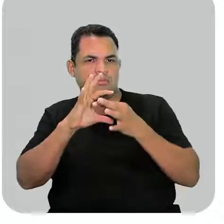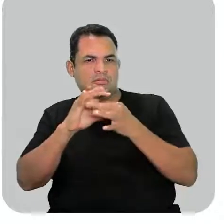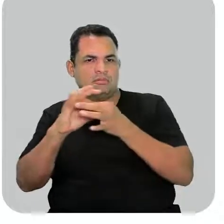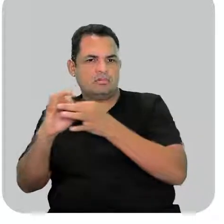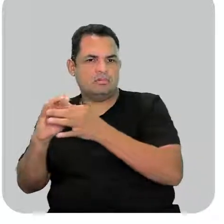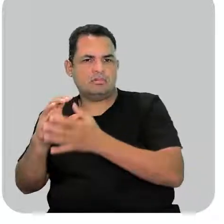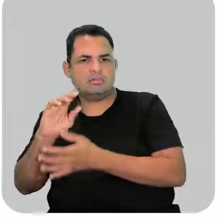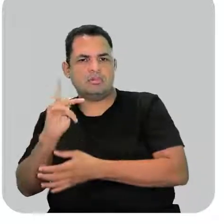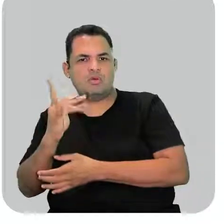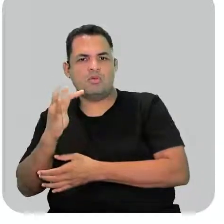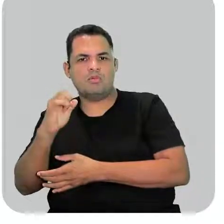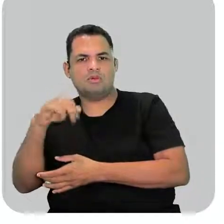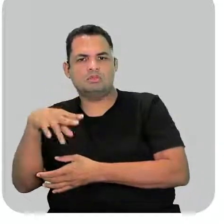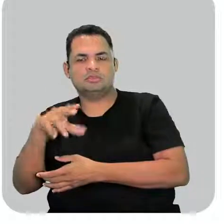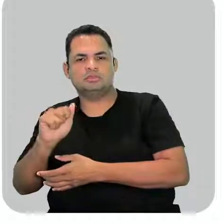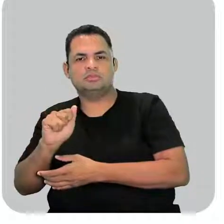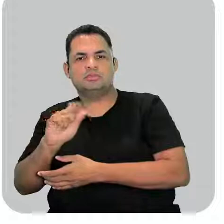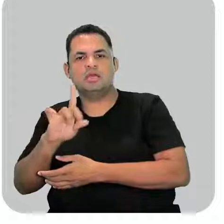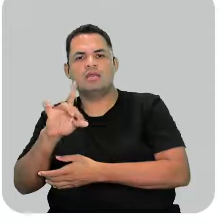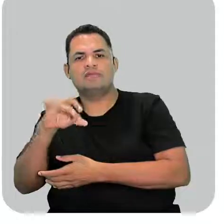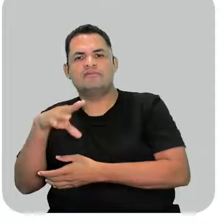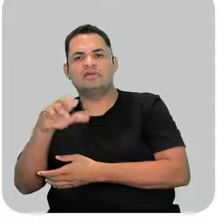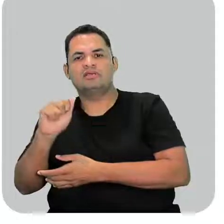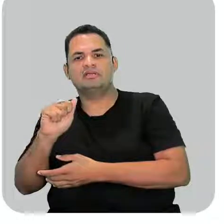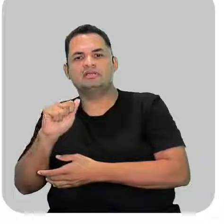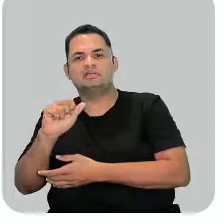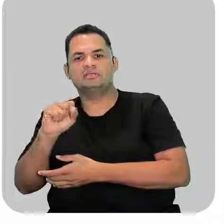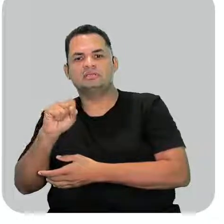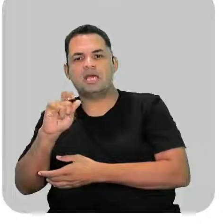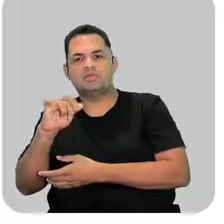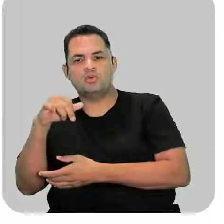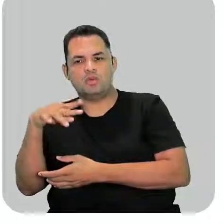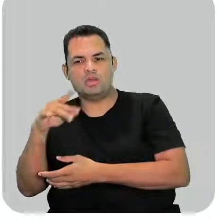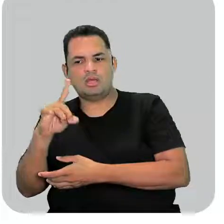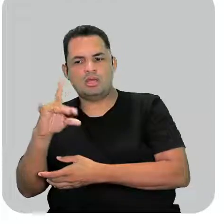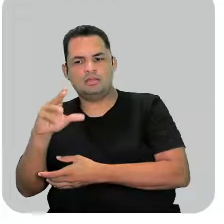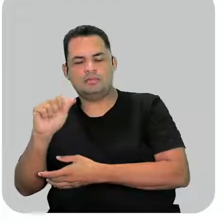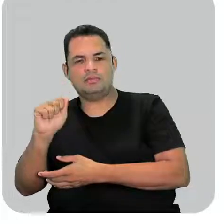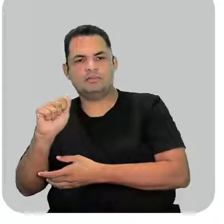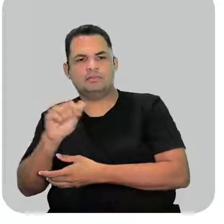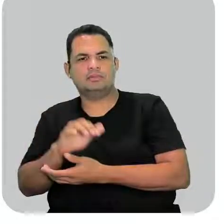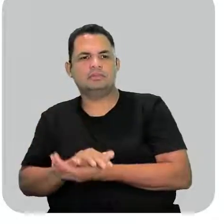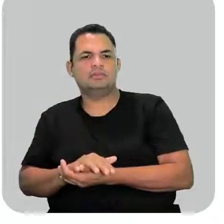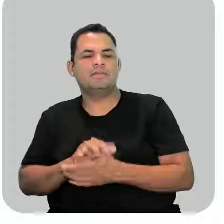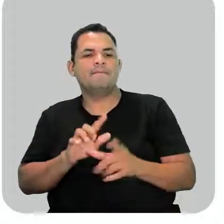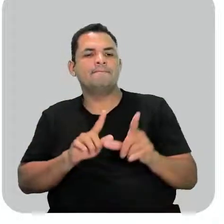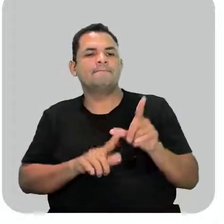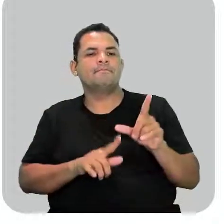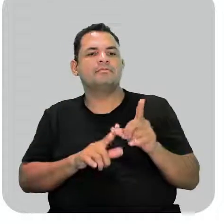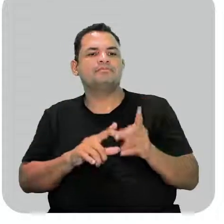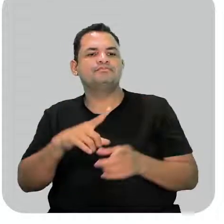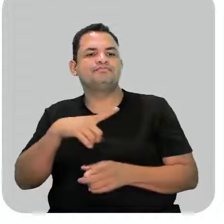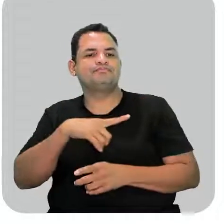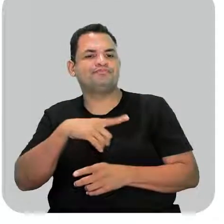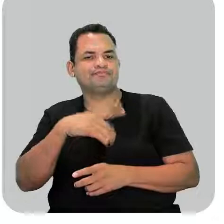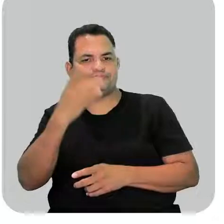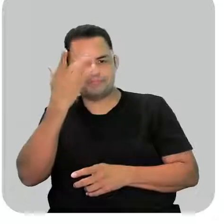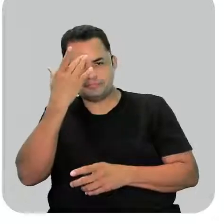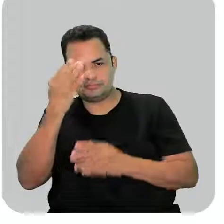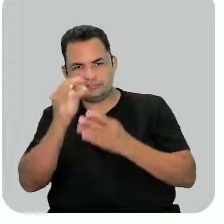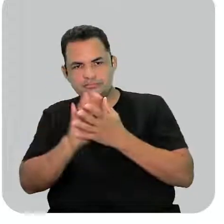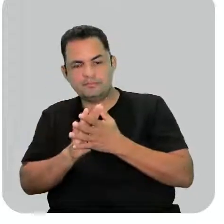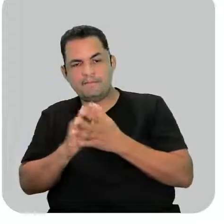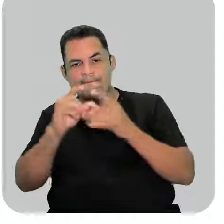homogênea, alifática e saturada? Letra B, tem